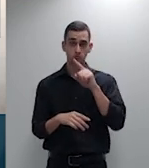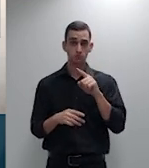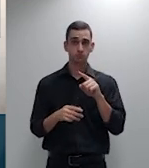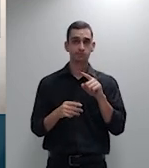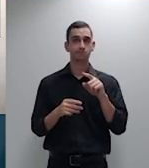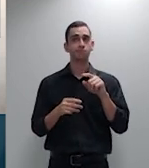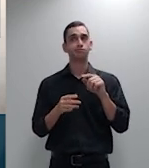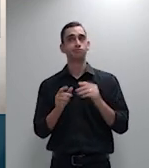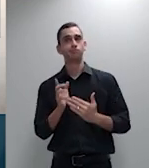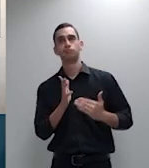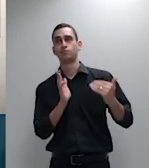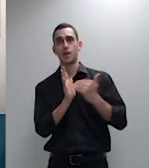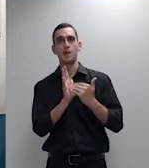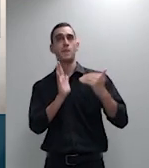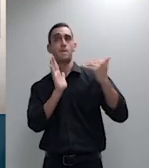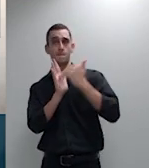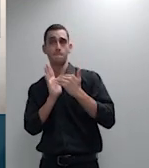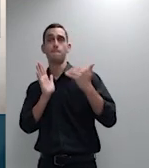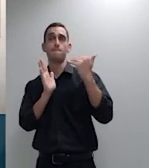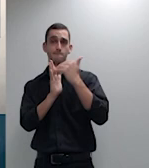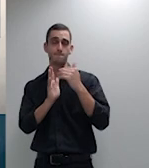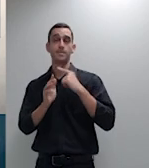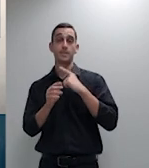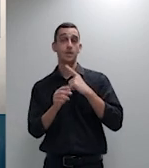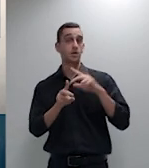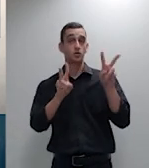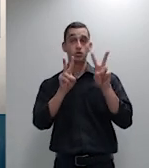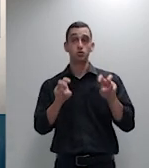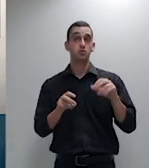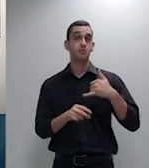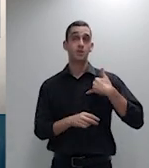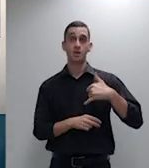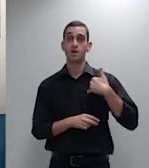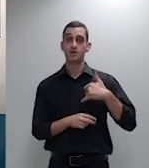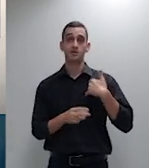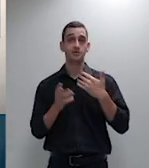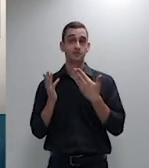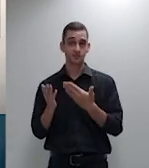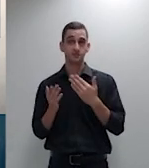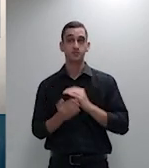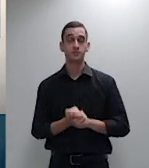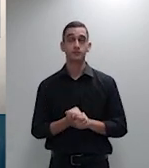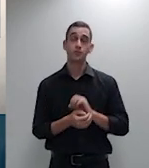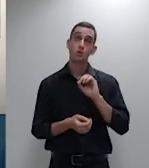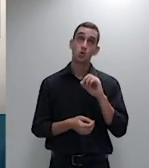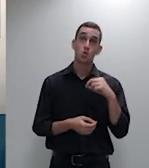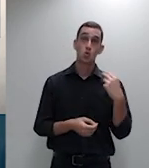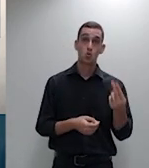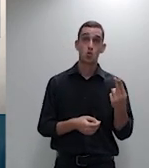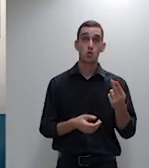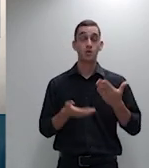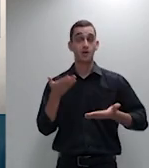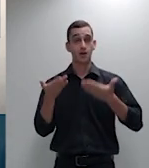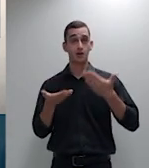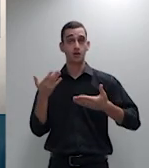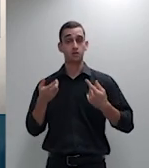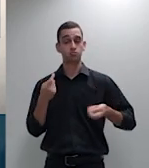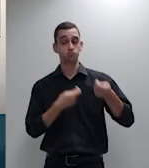em função da idade com vistas a obter maior equilíbrio financeiro ao plano de saúde são estabelecidos